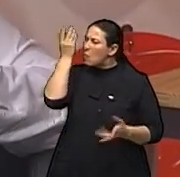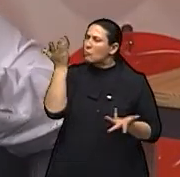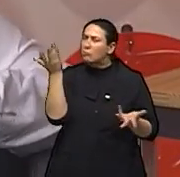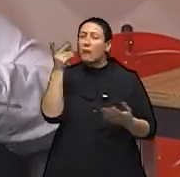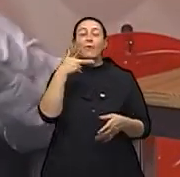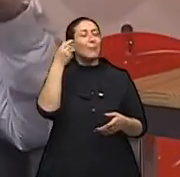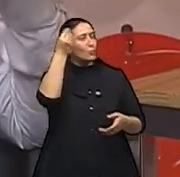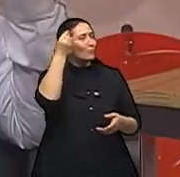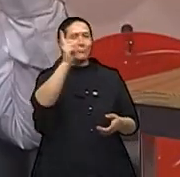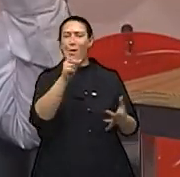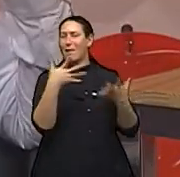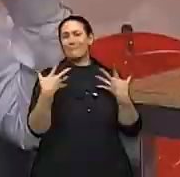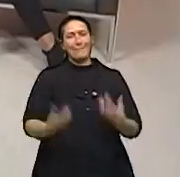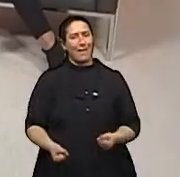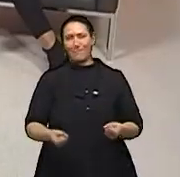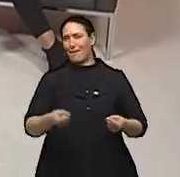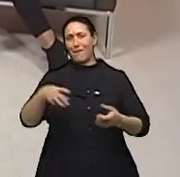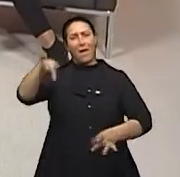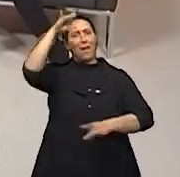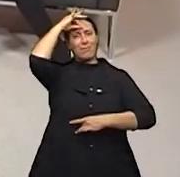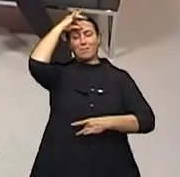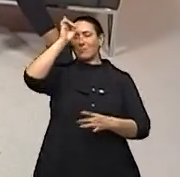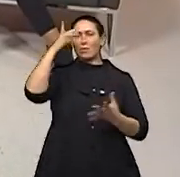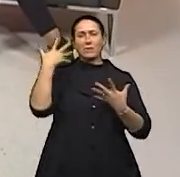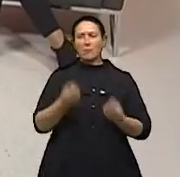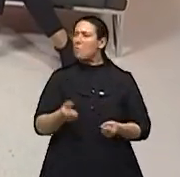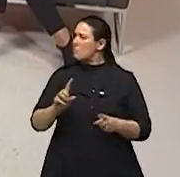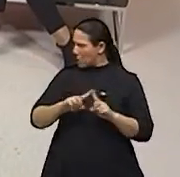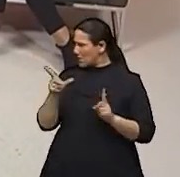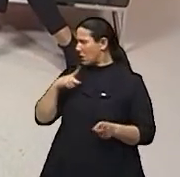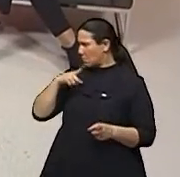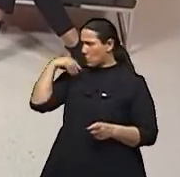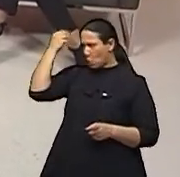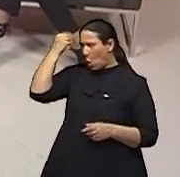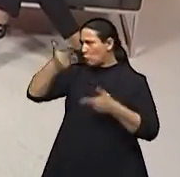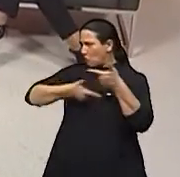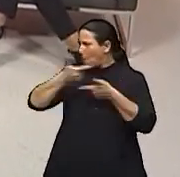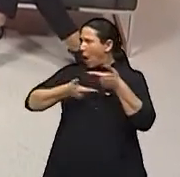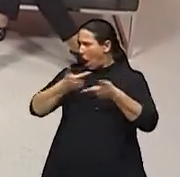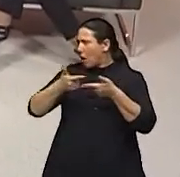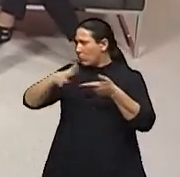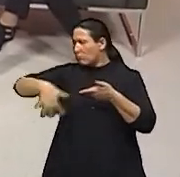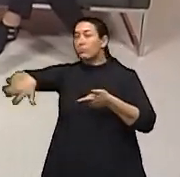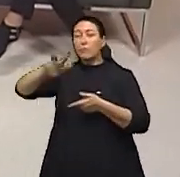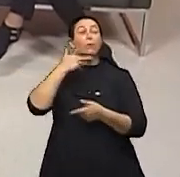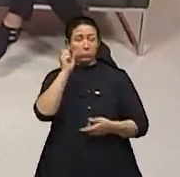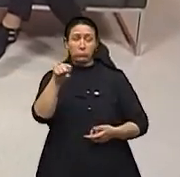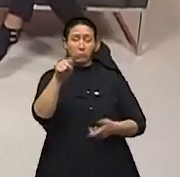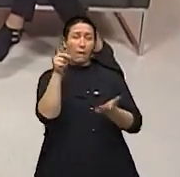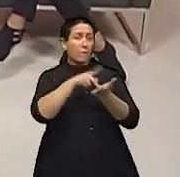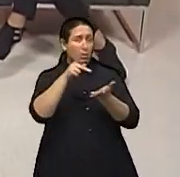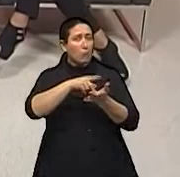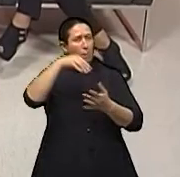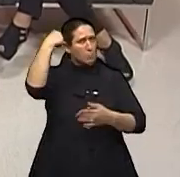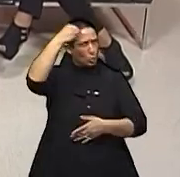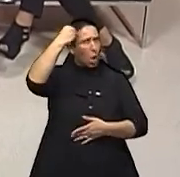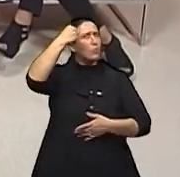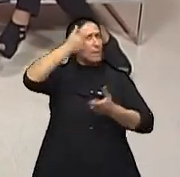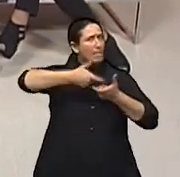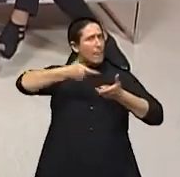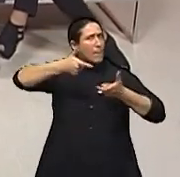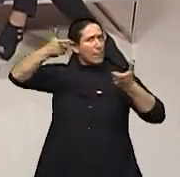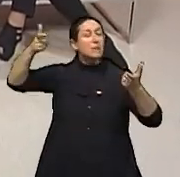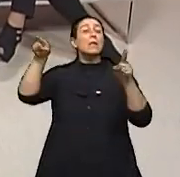Ok. Tá? Mas não quer dizer que não tem psicólogos que trabalhem nessa linha. Na verdade, cada vez nós temos mais psicólogos e mais